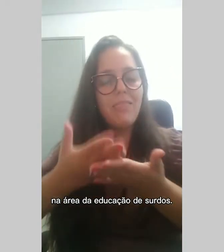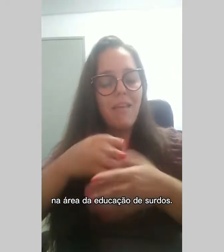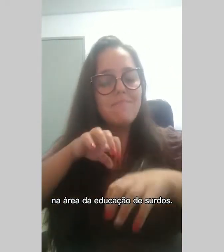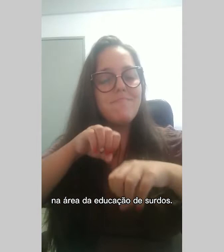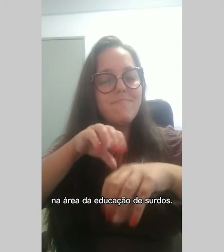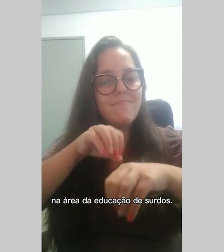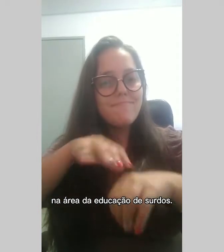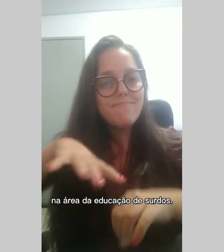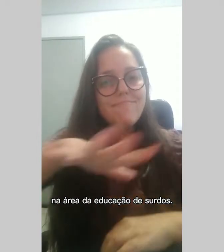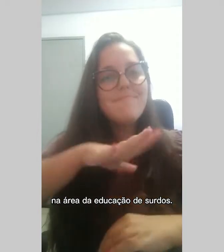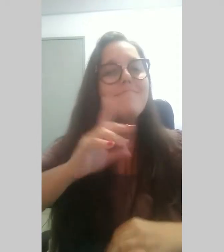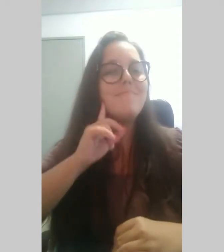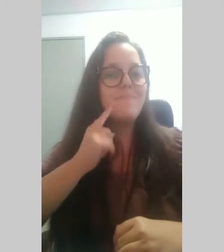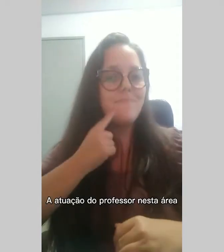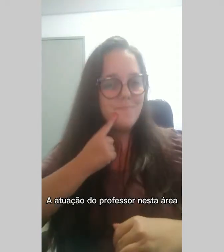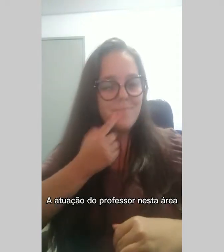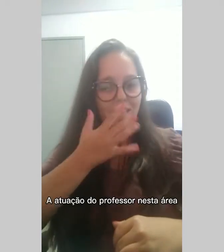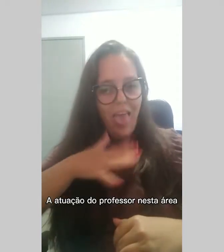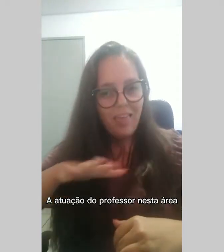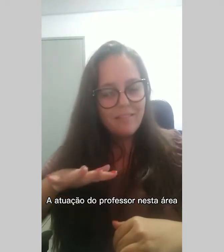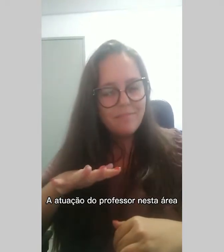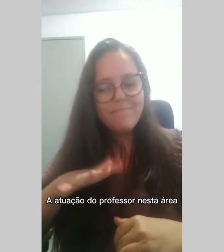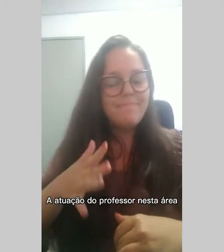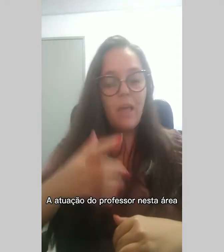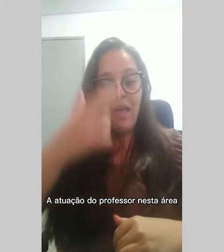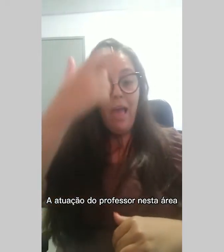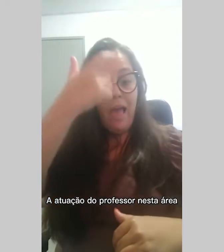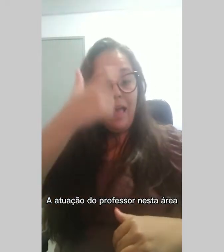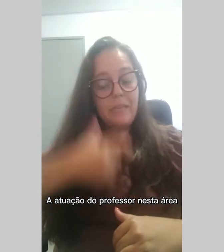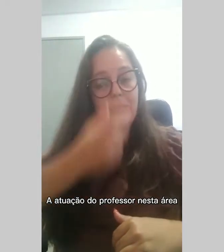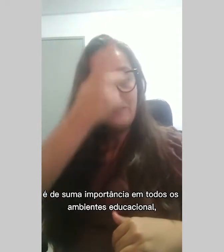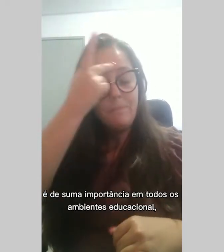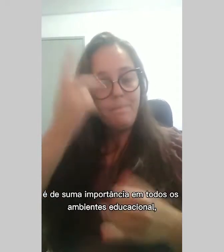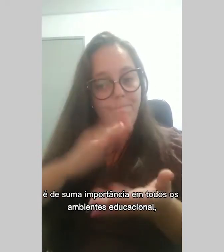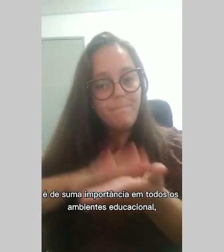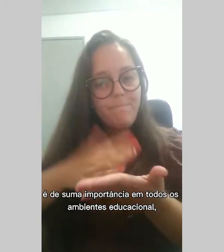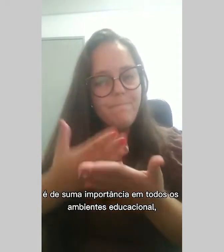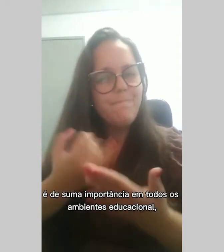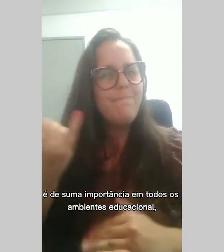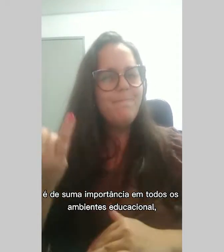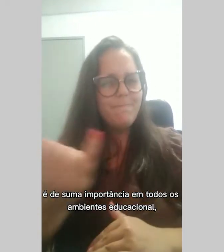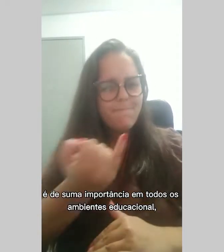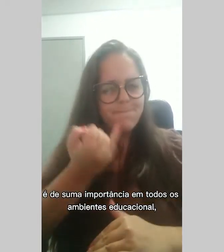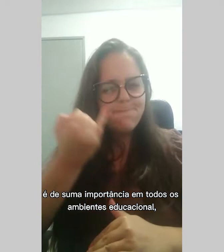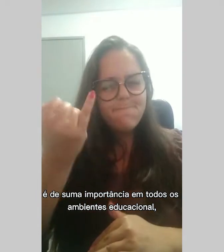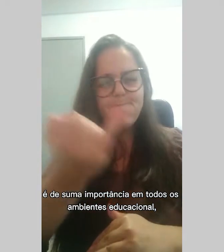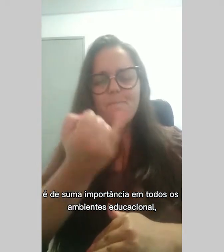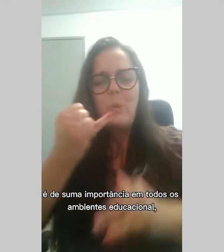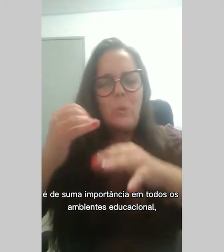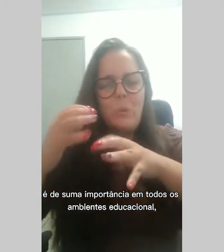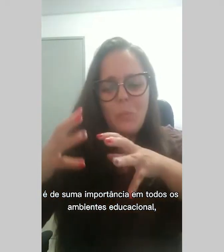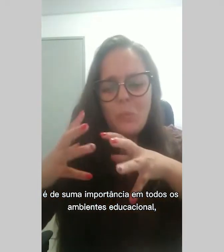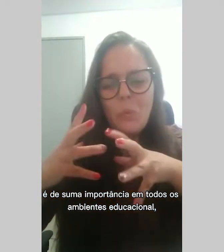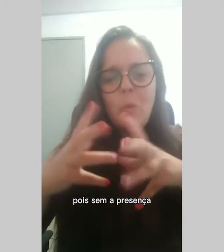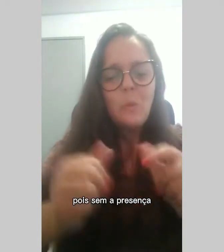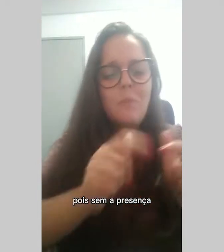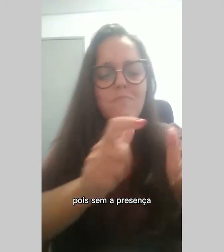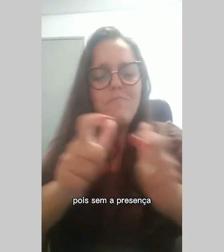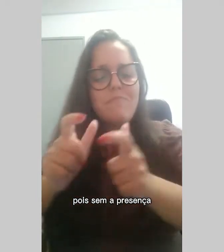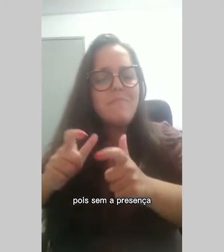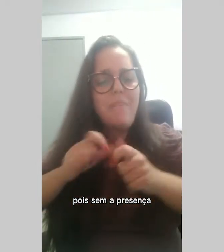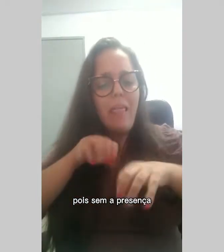educação de surdos. A atuação do professor nesta área é de sua importância em todos os ambientes profissionais.